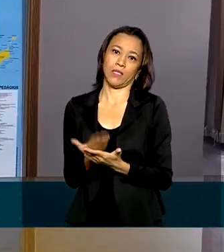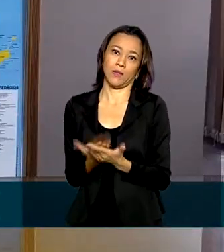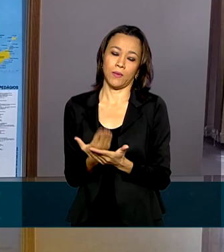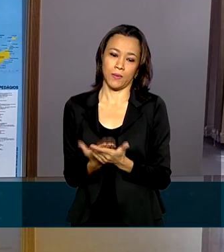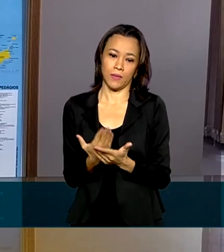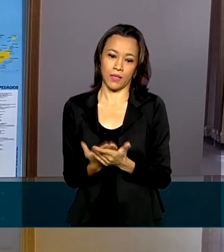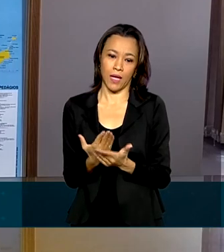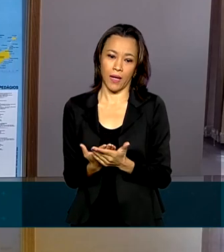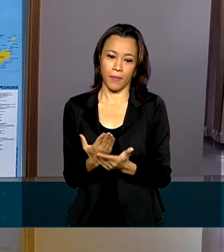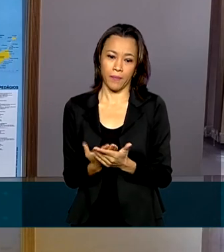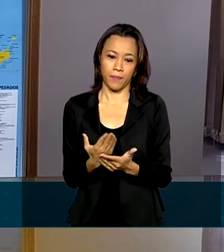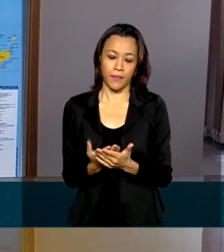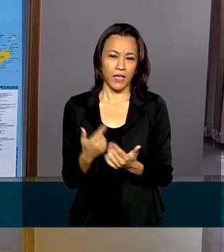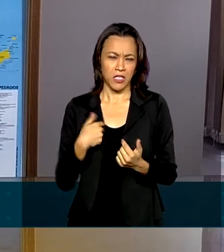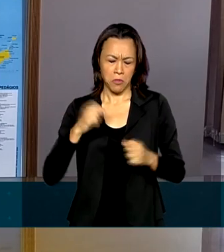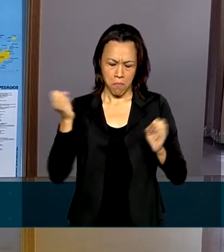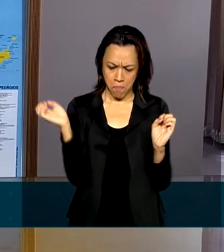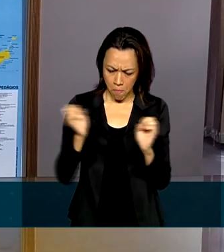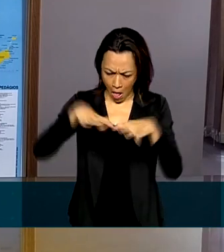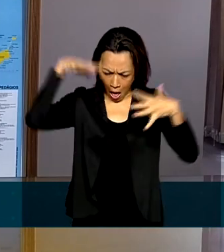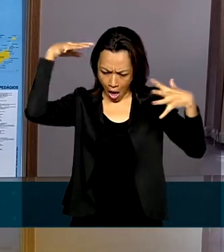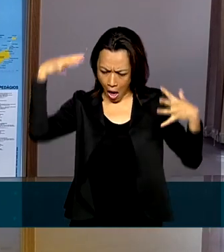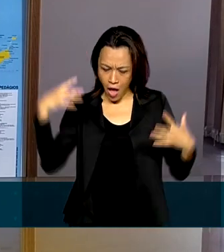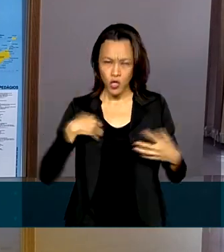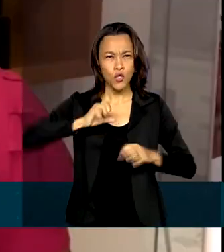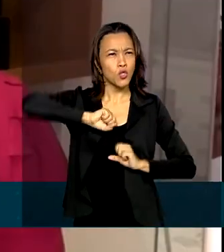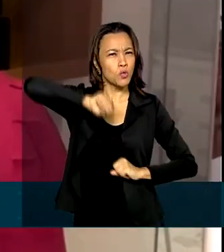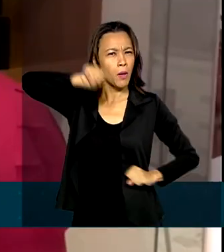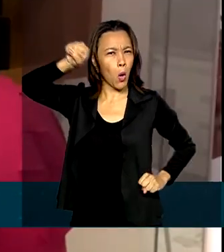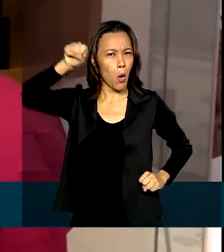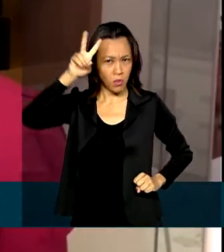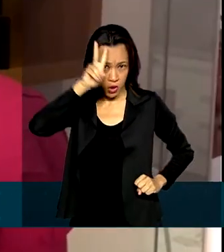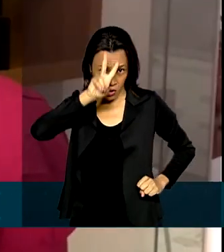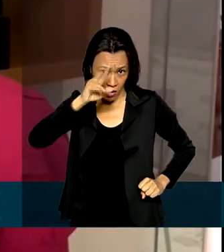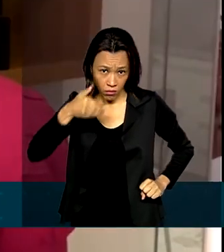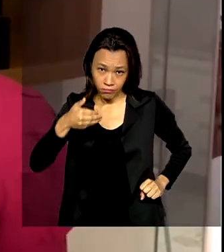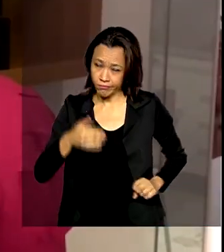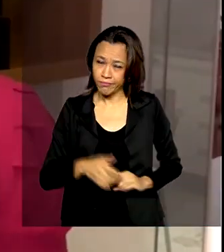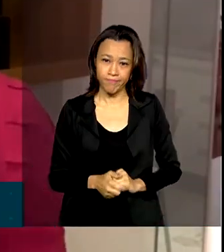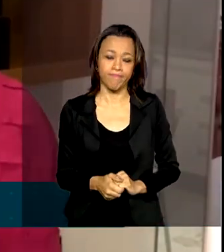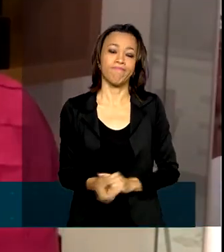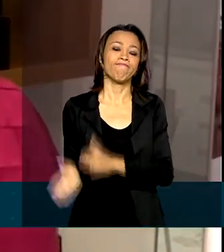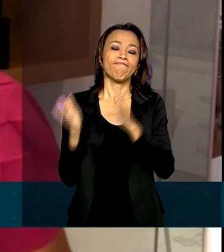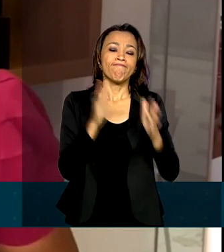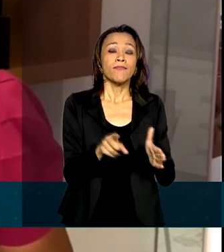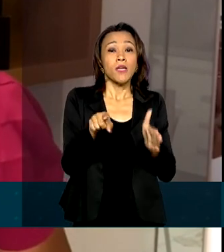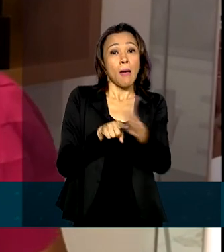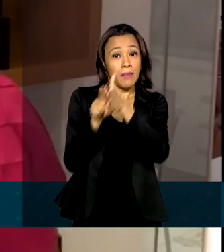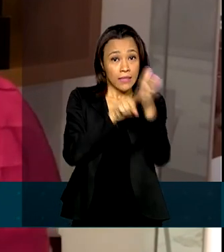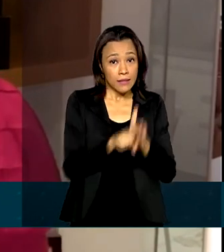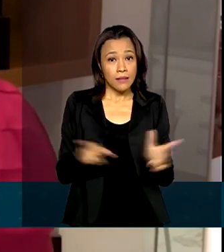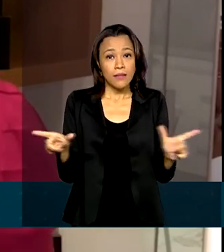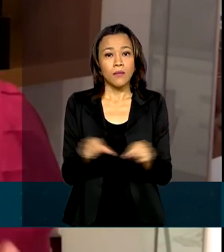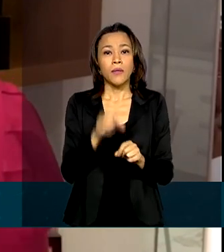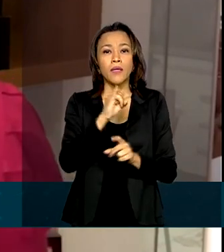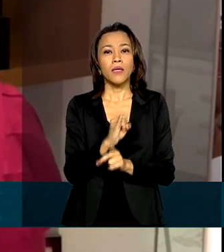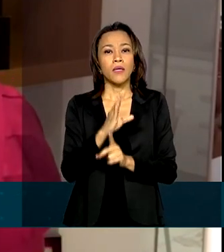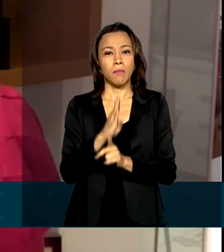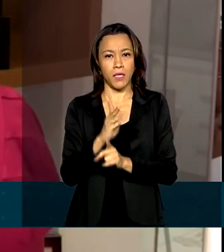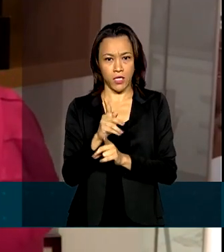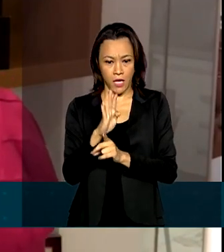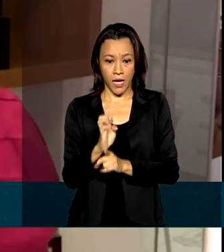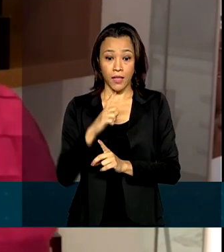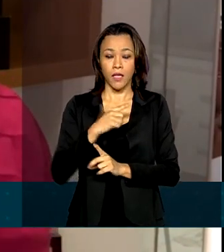é um passe de mágica nem uma história de um super-homem. De acordo com o IBGE, o Brasil tem hoje cerca de